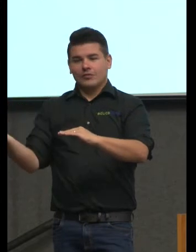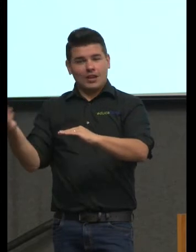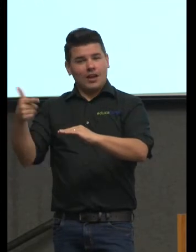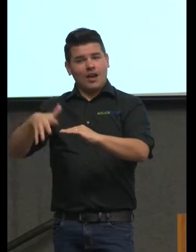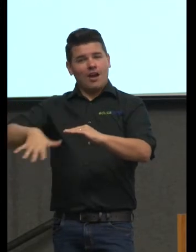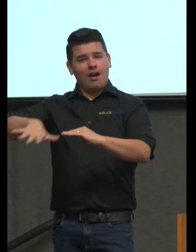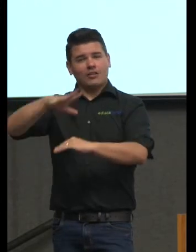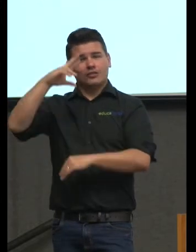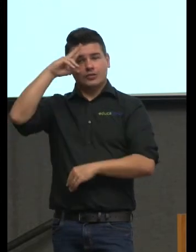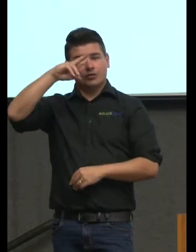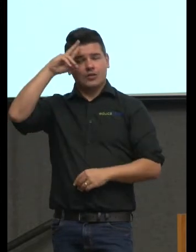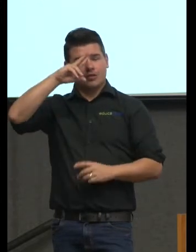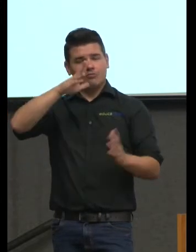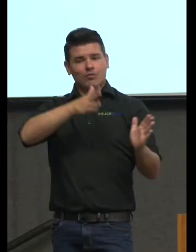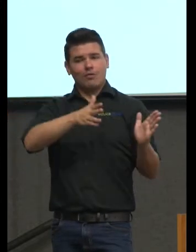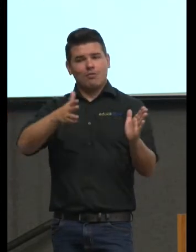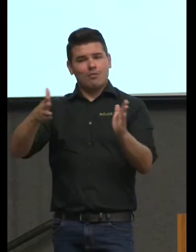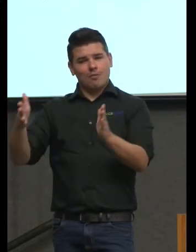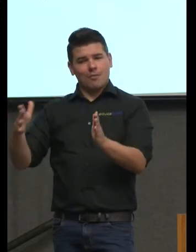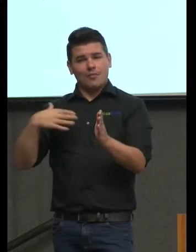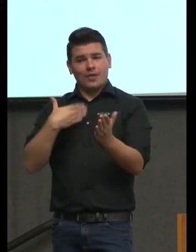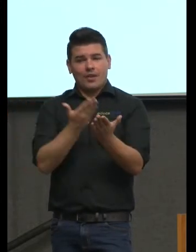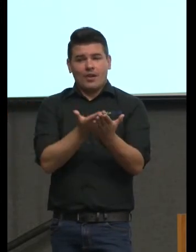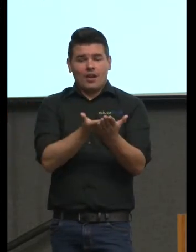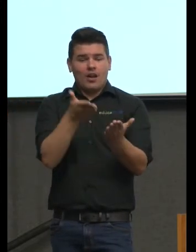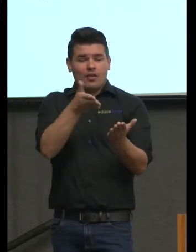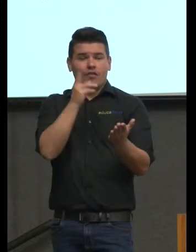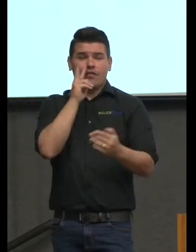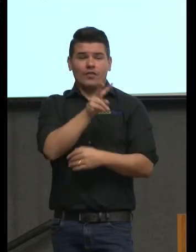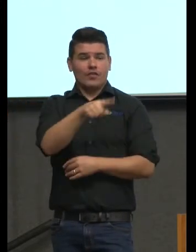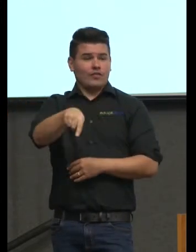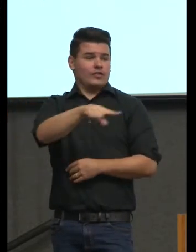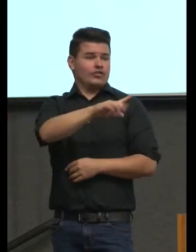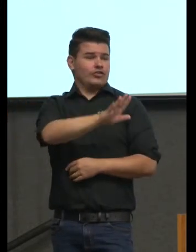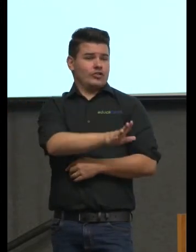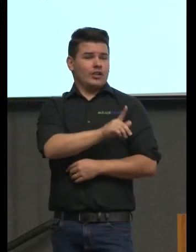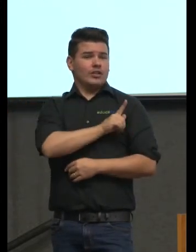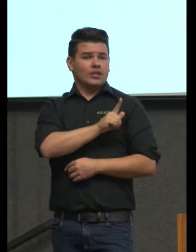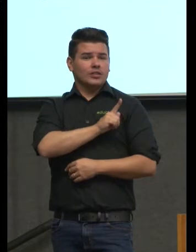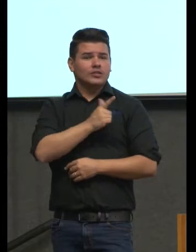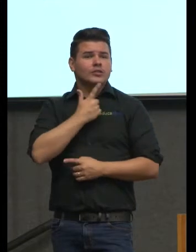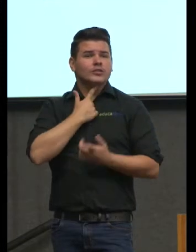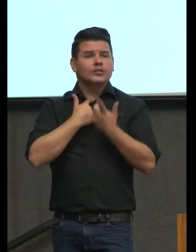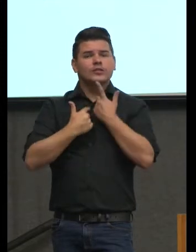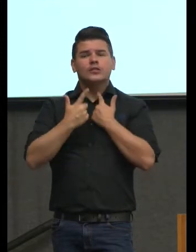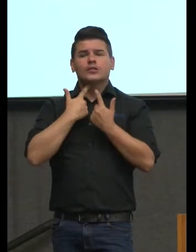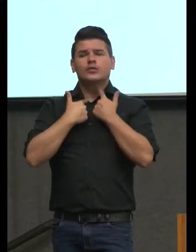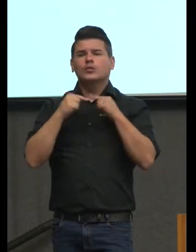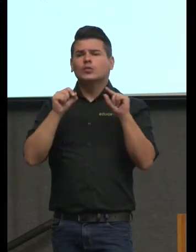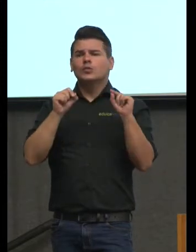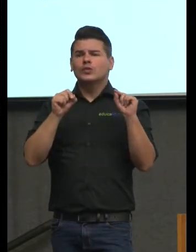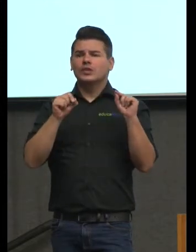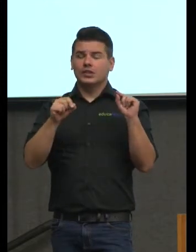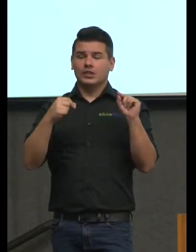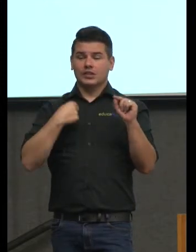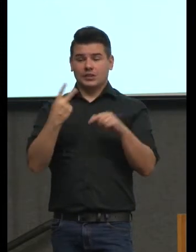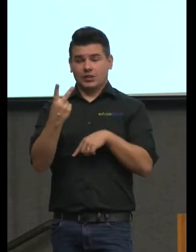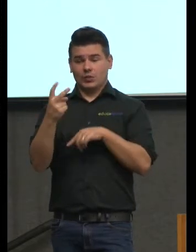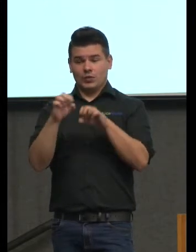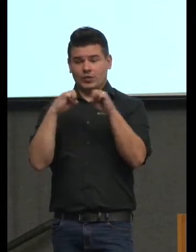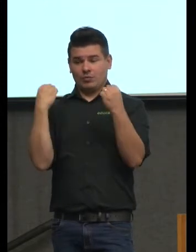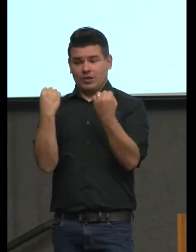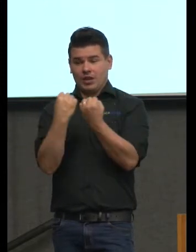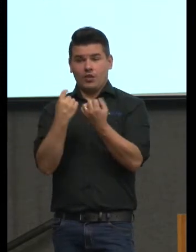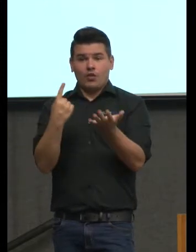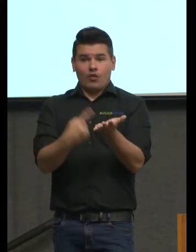história a aula que vejam vocês a nossa pretensão é que esse segundo seminário tem a ver com